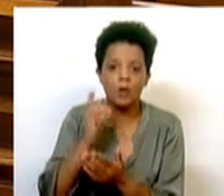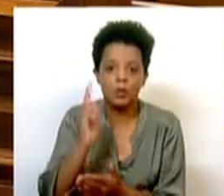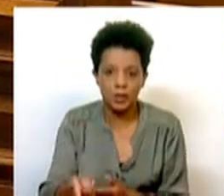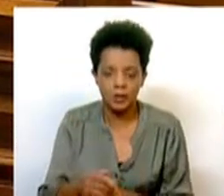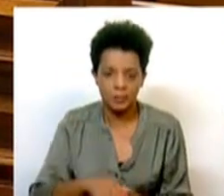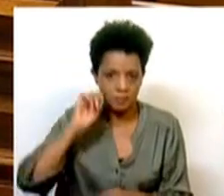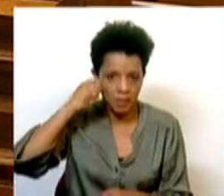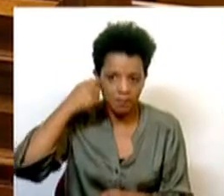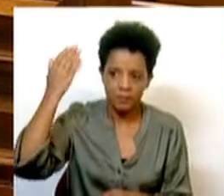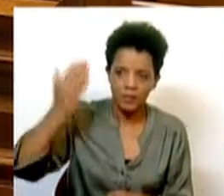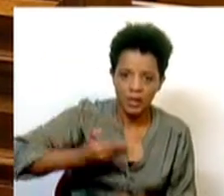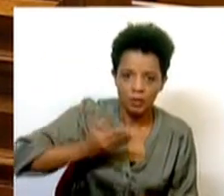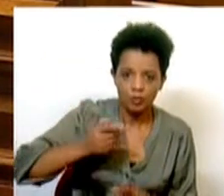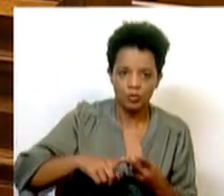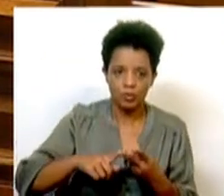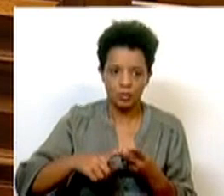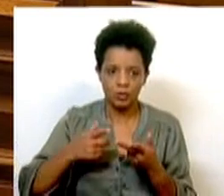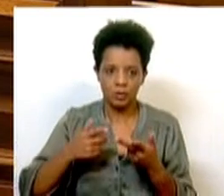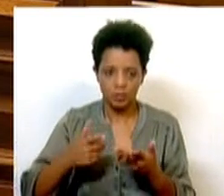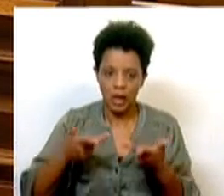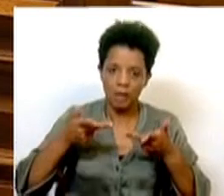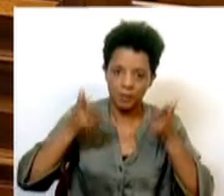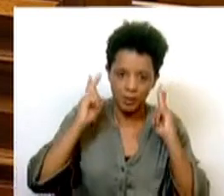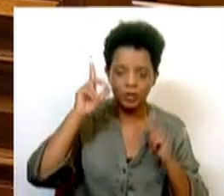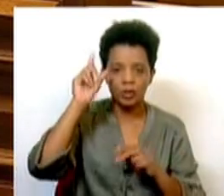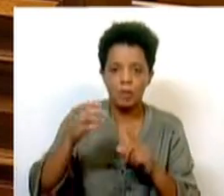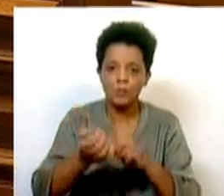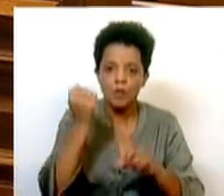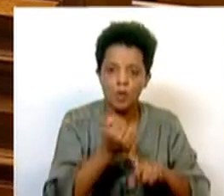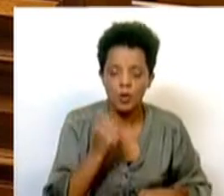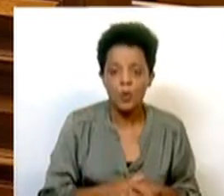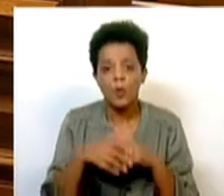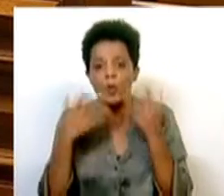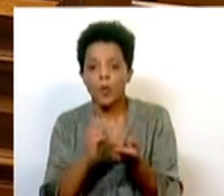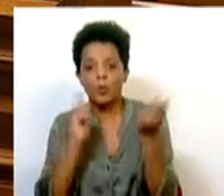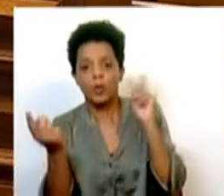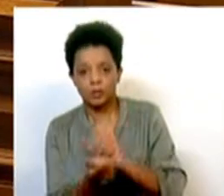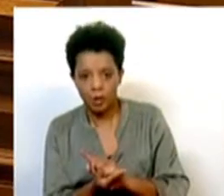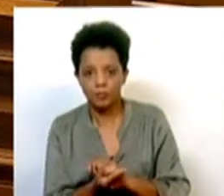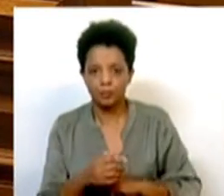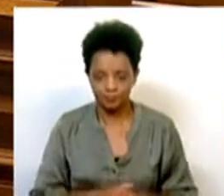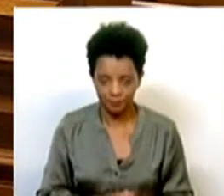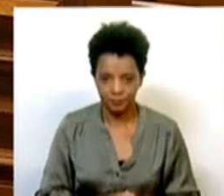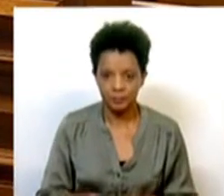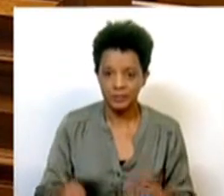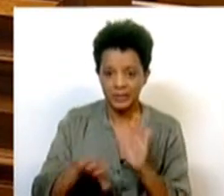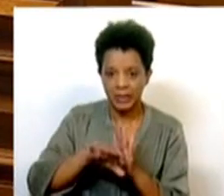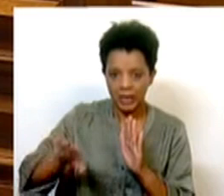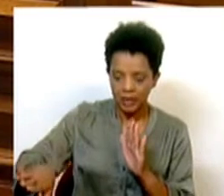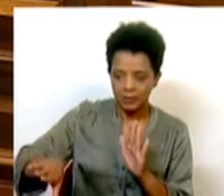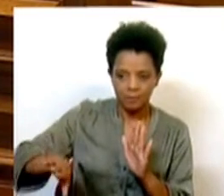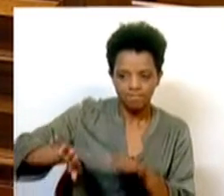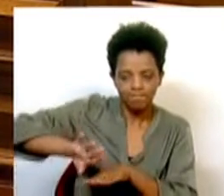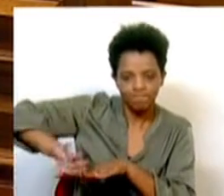em causa direitos e liberdades e conquistas? Ou é, pelo contrário, retirando a direita da